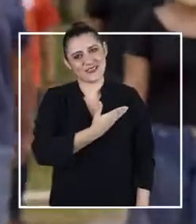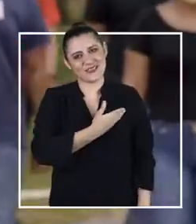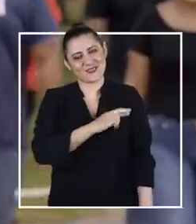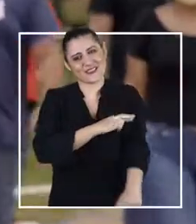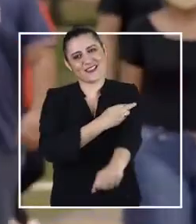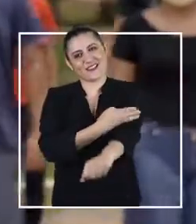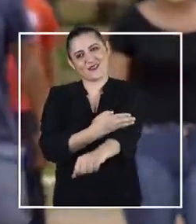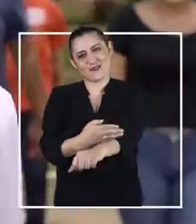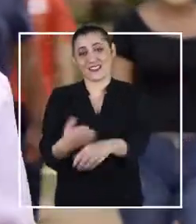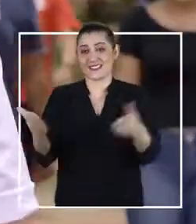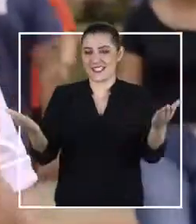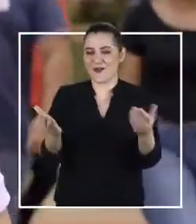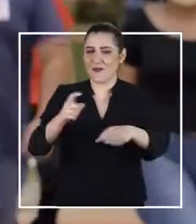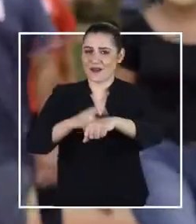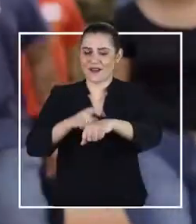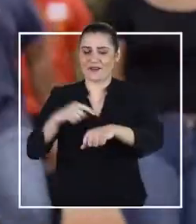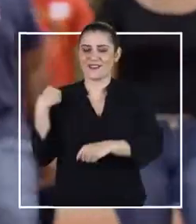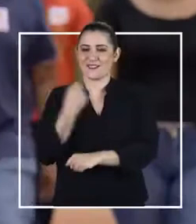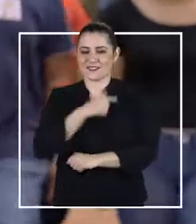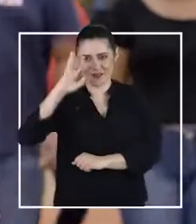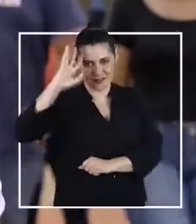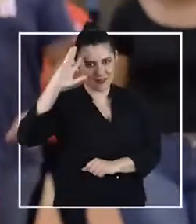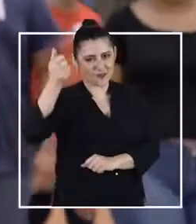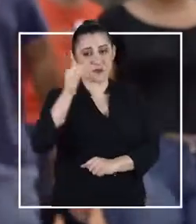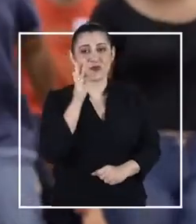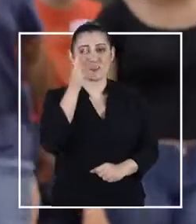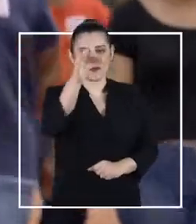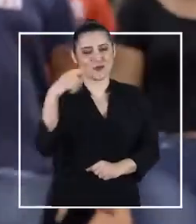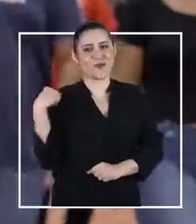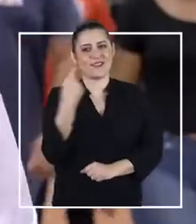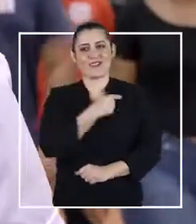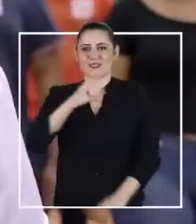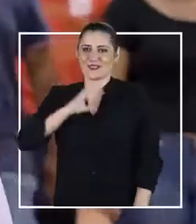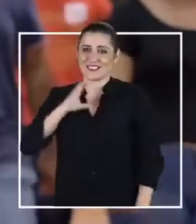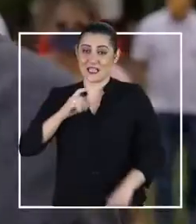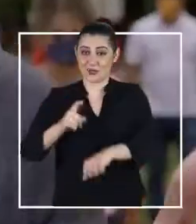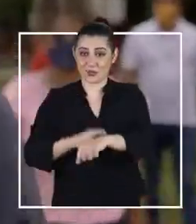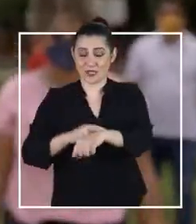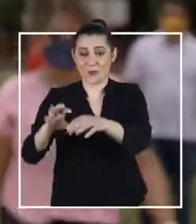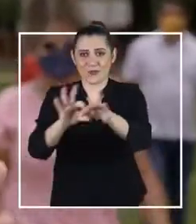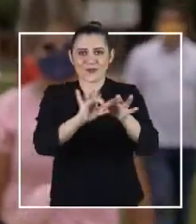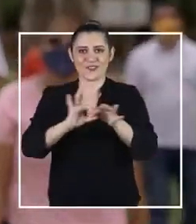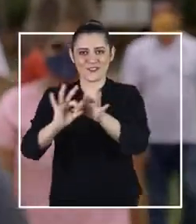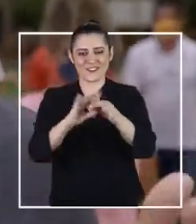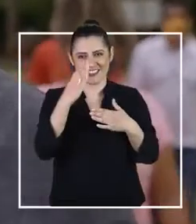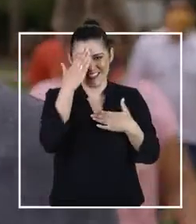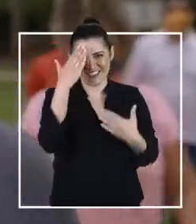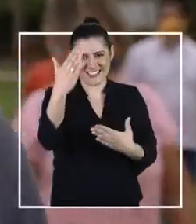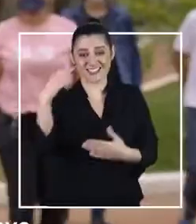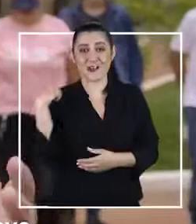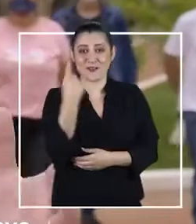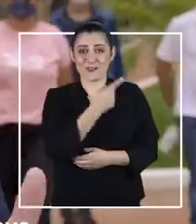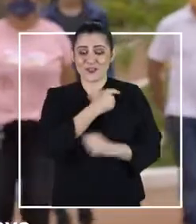Amigas e amigos rio-branquenses, chegou a hora de decidirmos o futuro da nossa cidade. O tempo é de união e